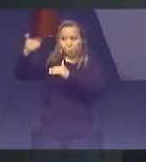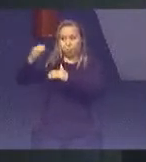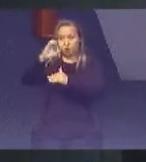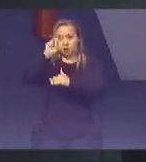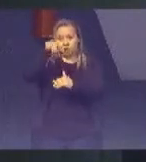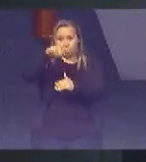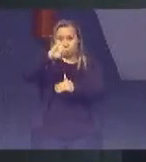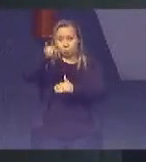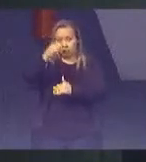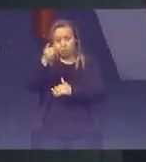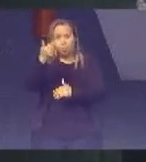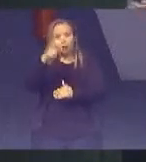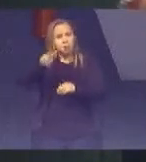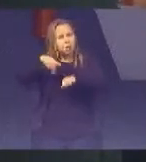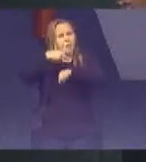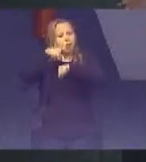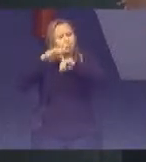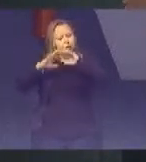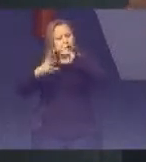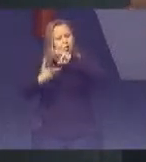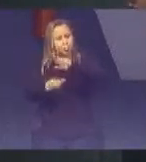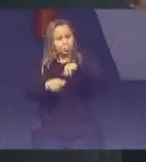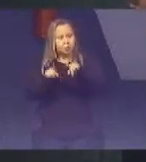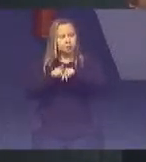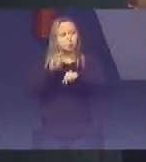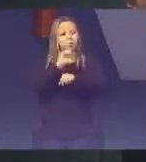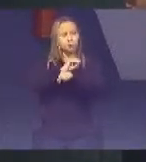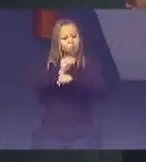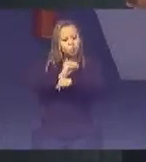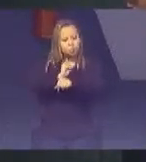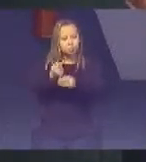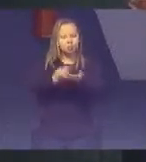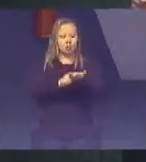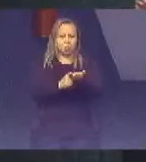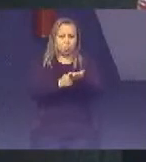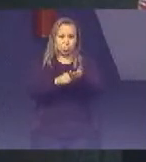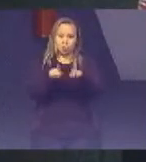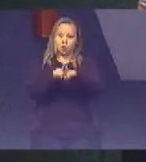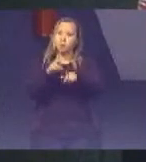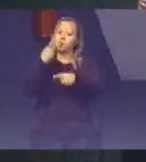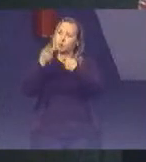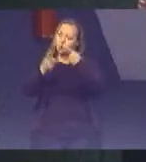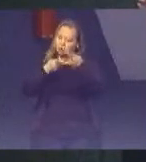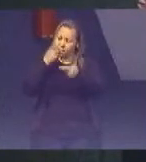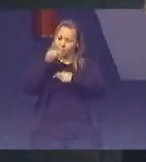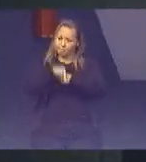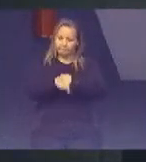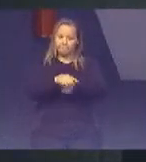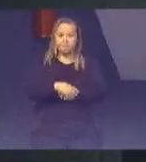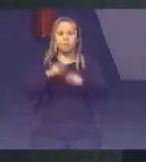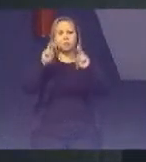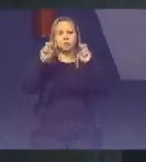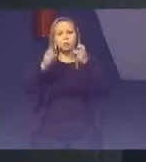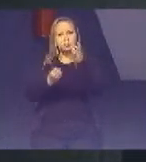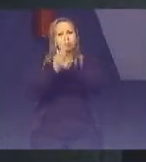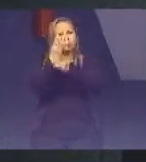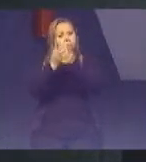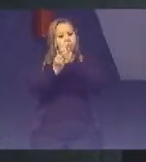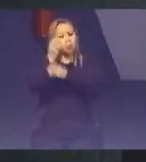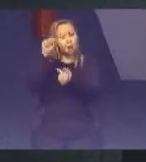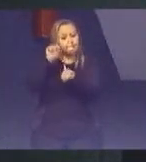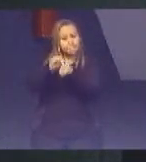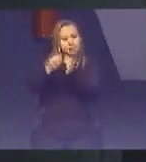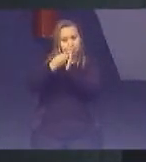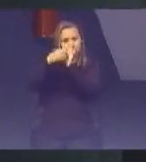Inclusive instituições Internacionais Que cuidam dessa agenda Para dialogar Para criar metas E